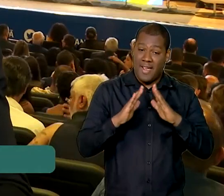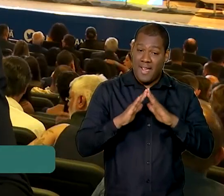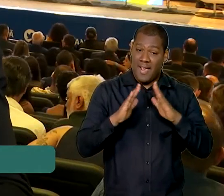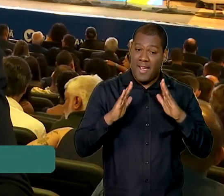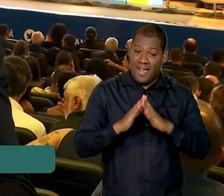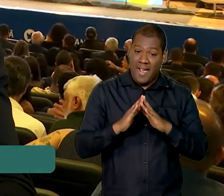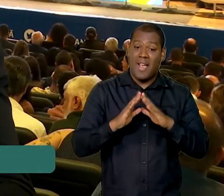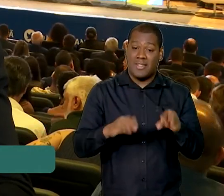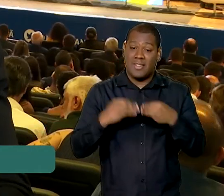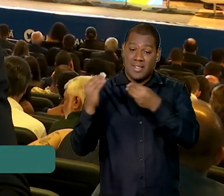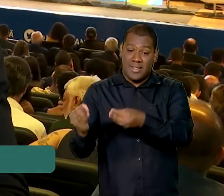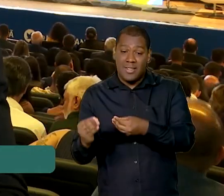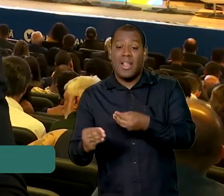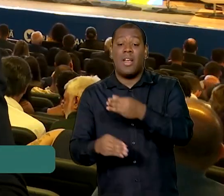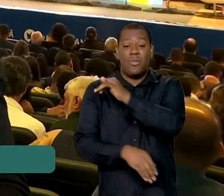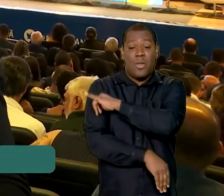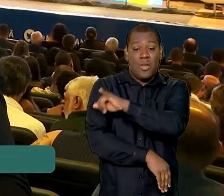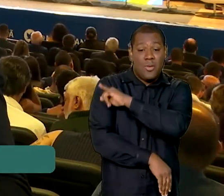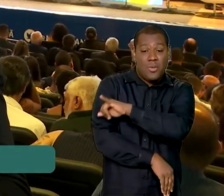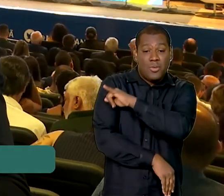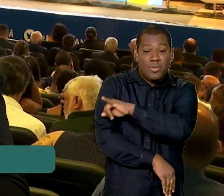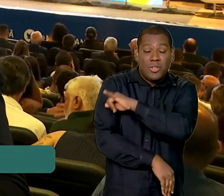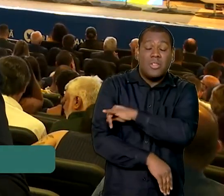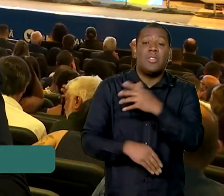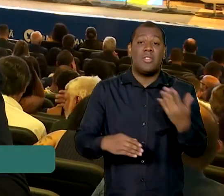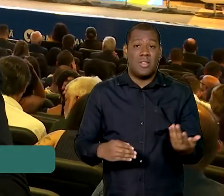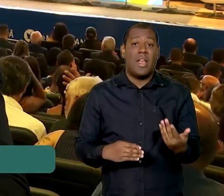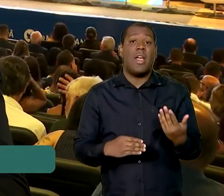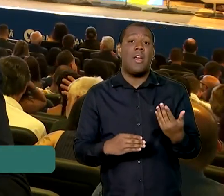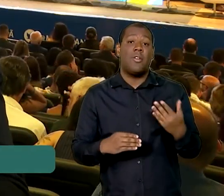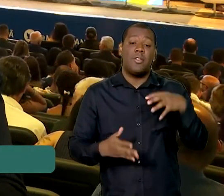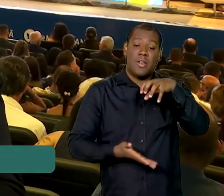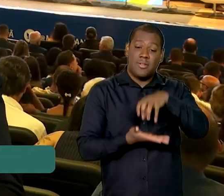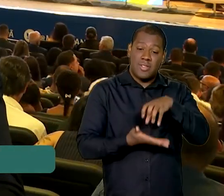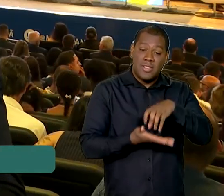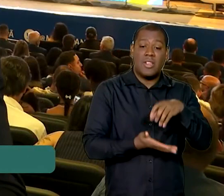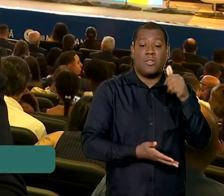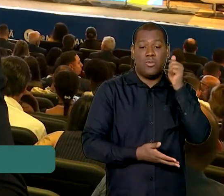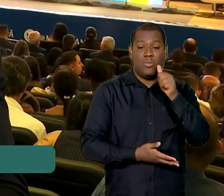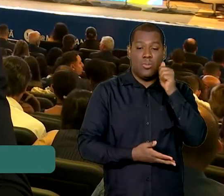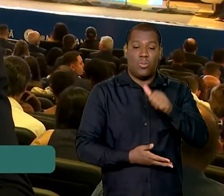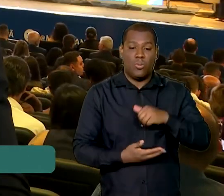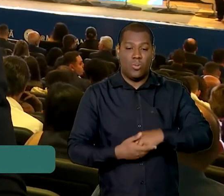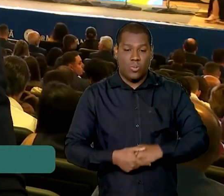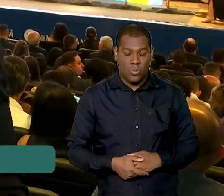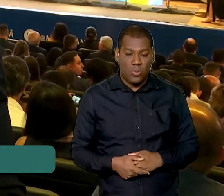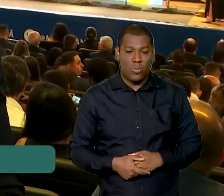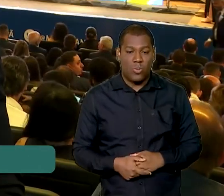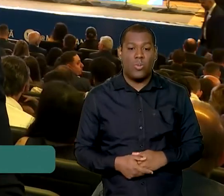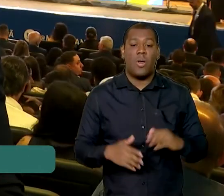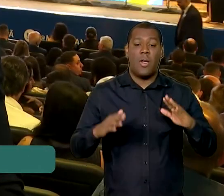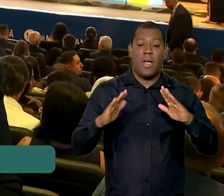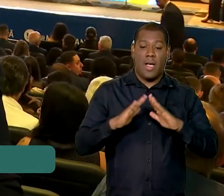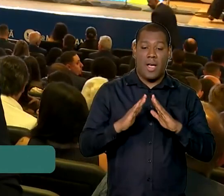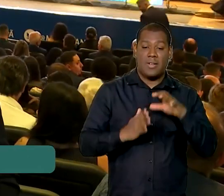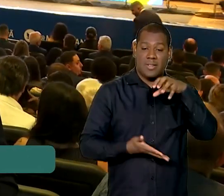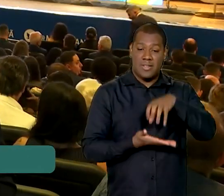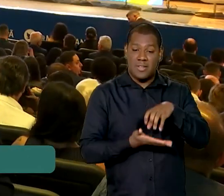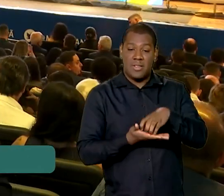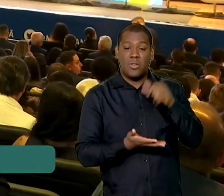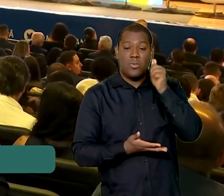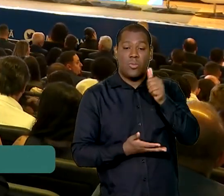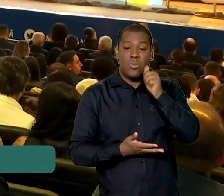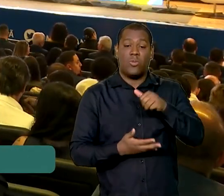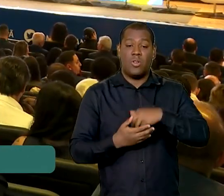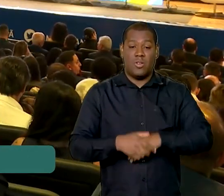estado no contexto do programa de democratização de imóveis, o imóvel da Gente do governo federal. A Casa da Mulher vai ser a nona no